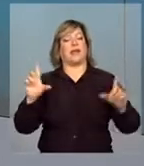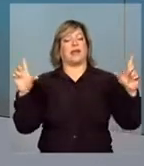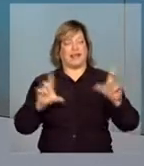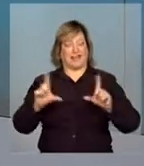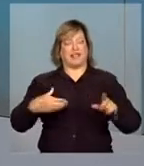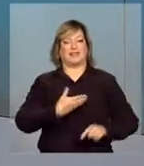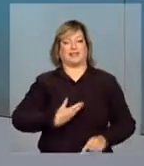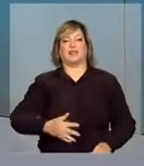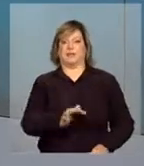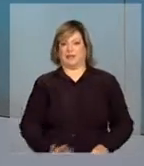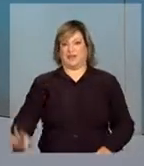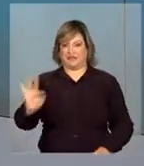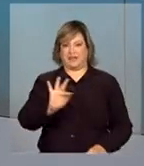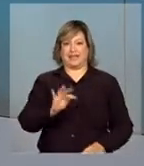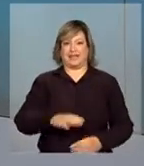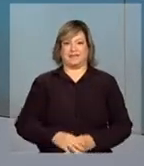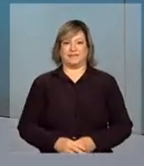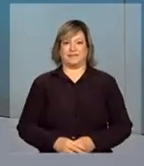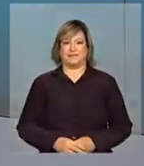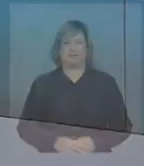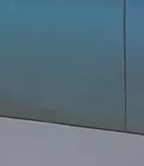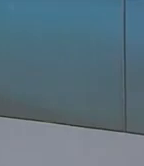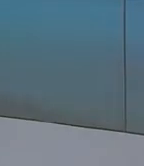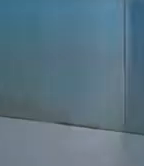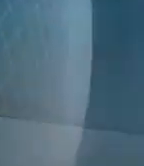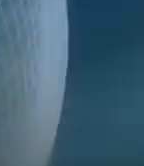na NBR a TV do Governo Federal. Tchau.